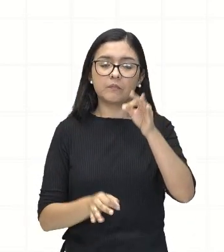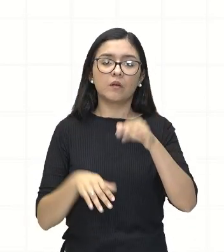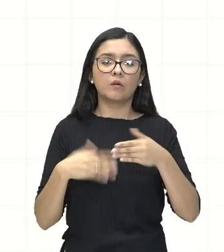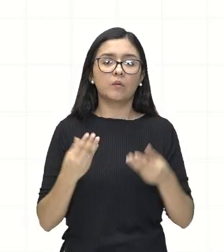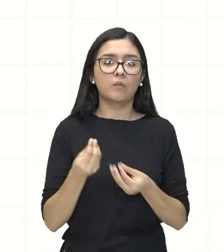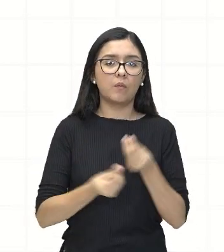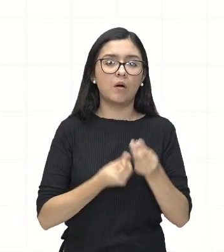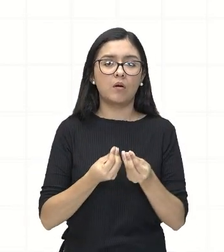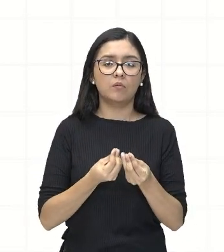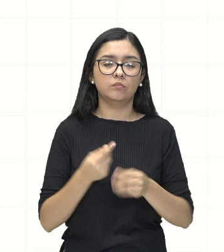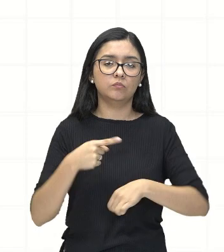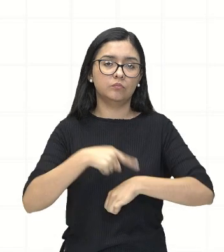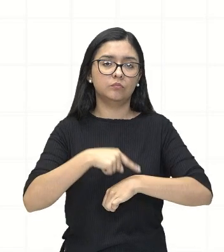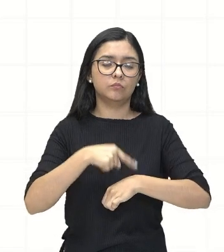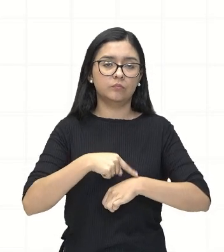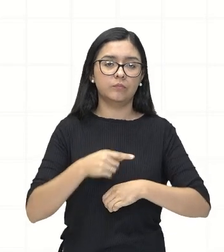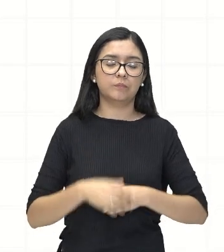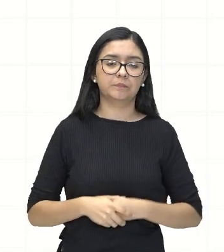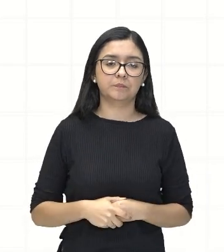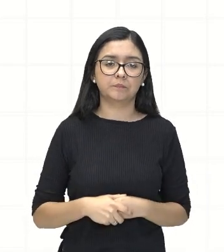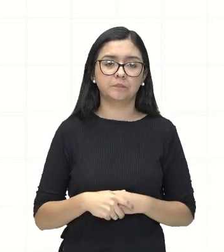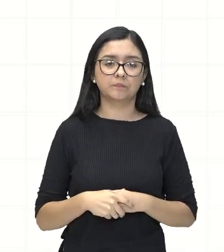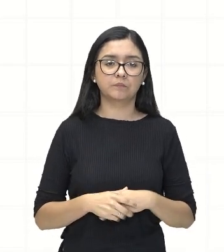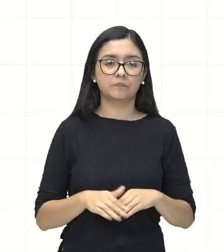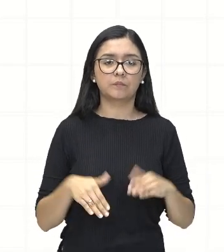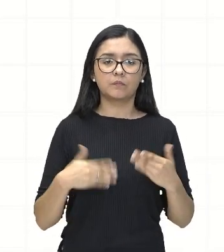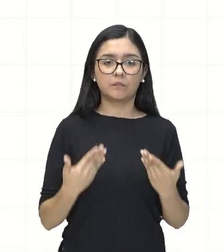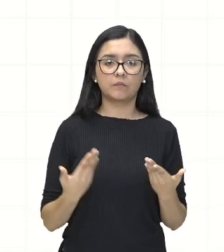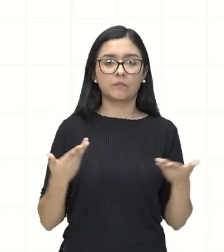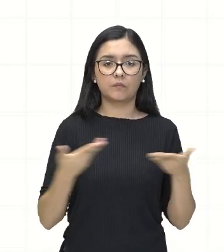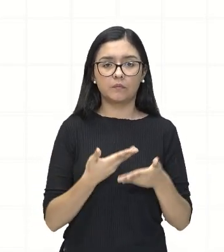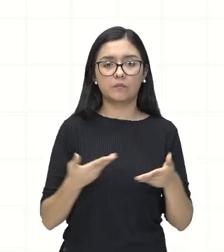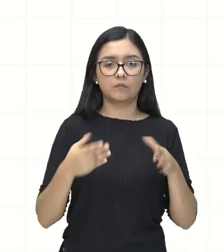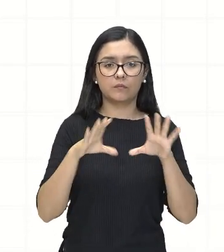Então, vamos modelar esse problema.